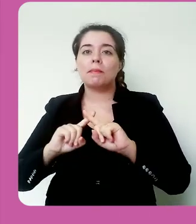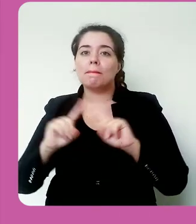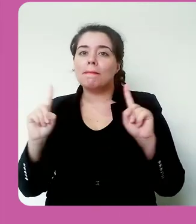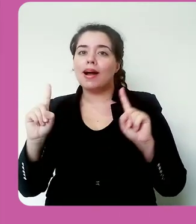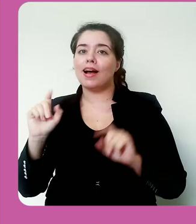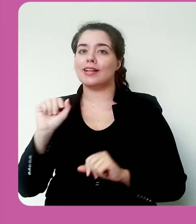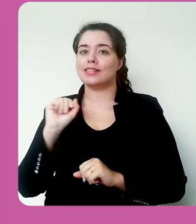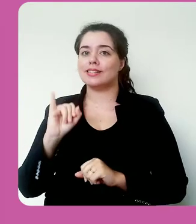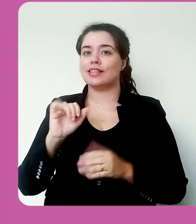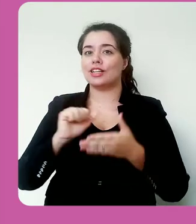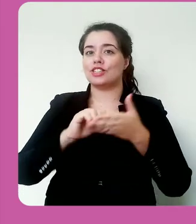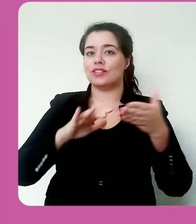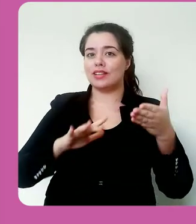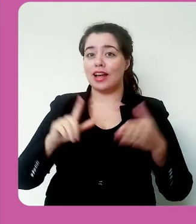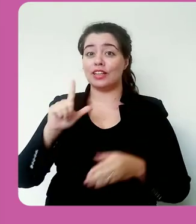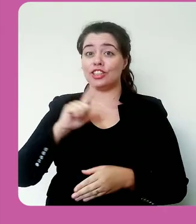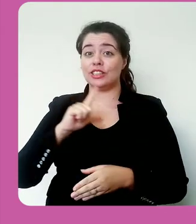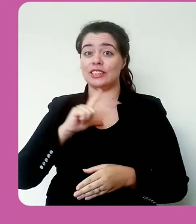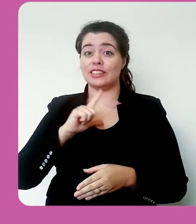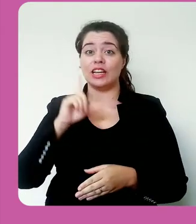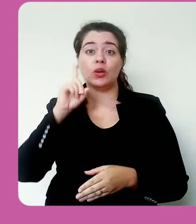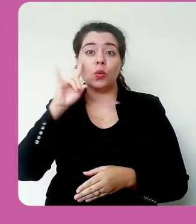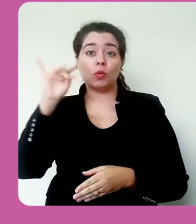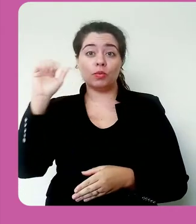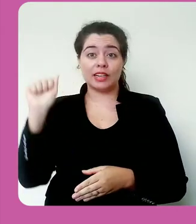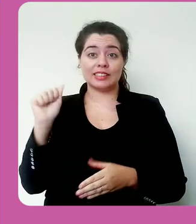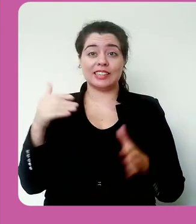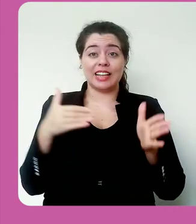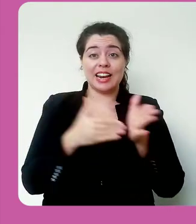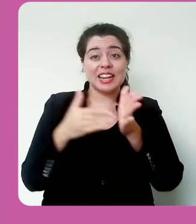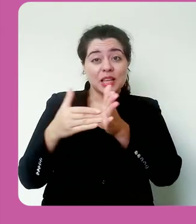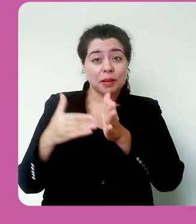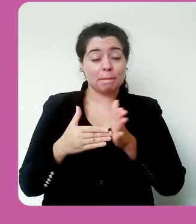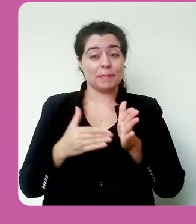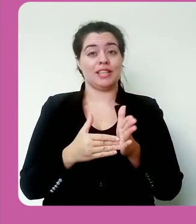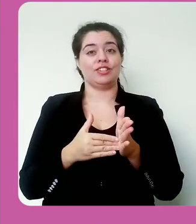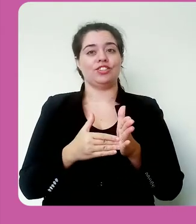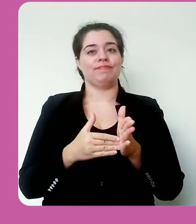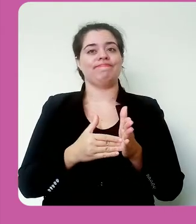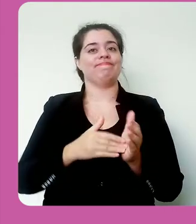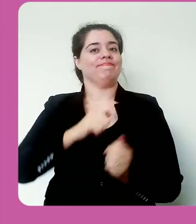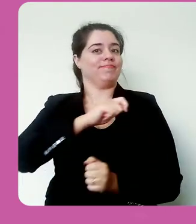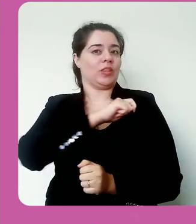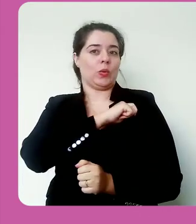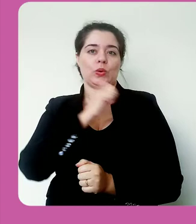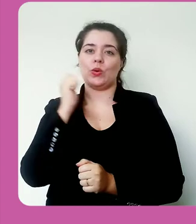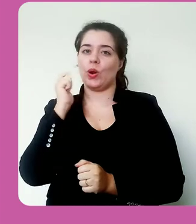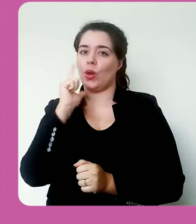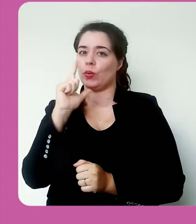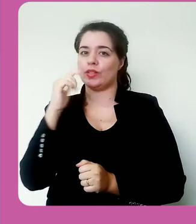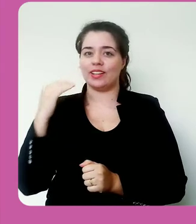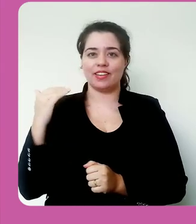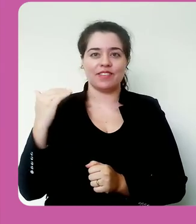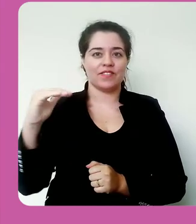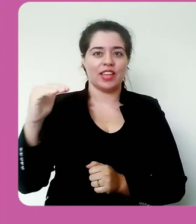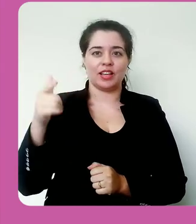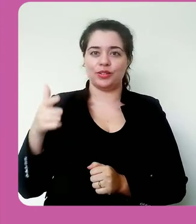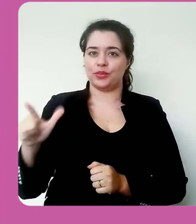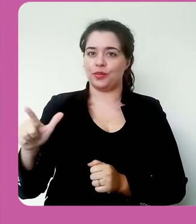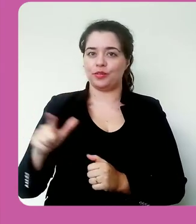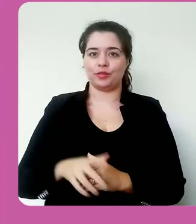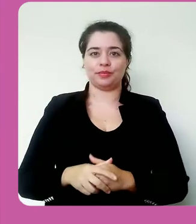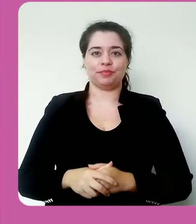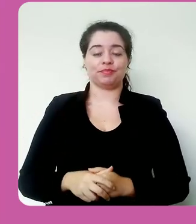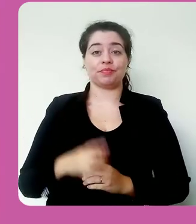anterior ao envio, ao dia de hoje, o aluno não vai conseguir reenviar essa tarefa. Então vejam,